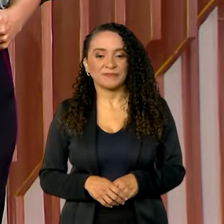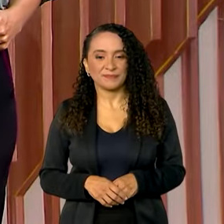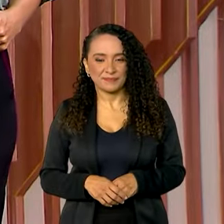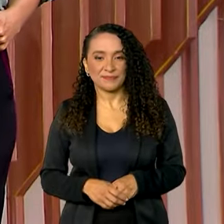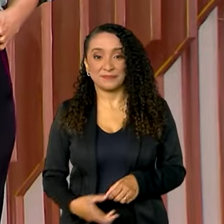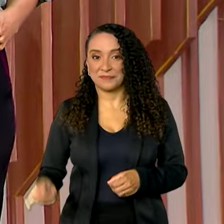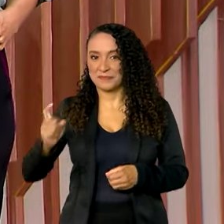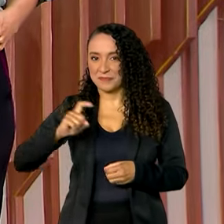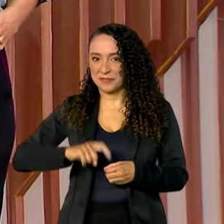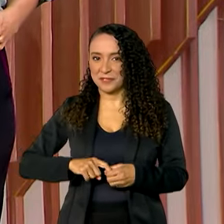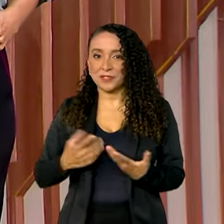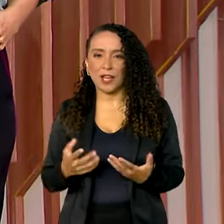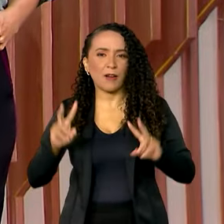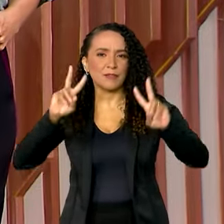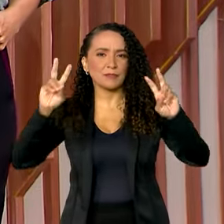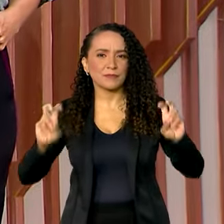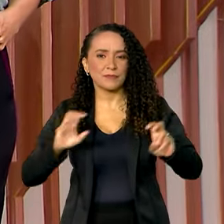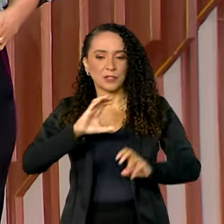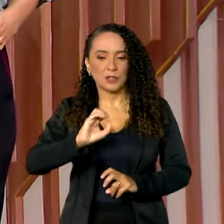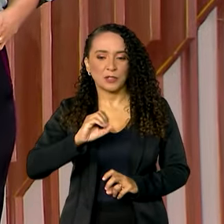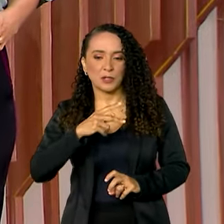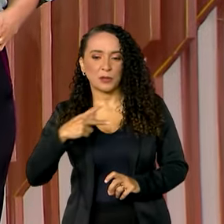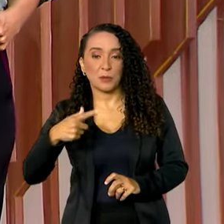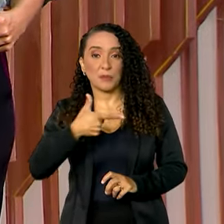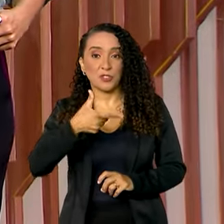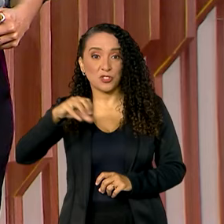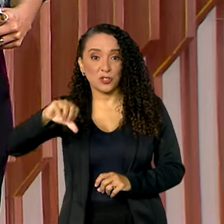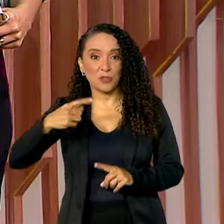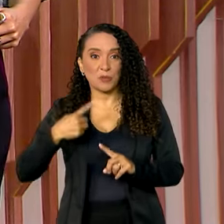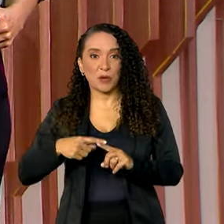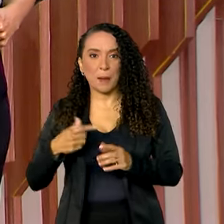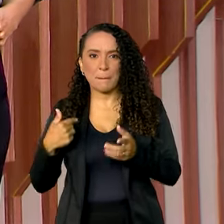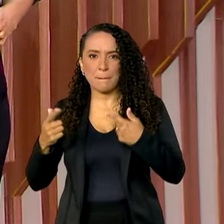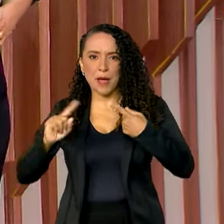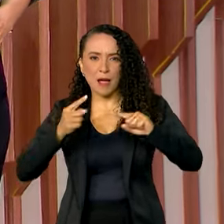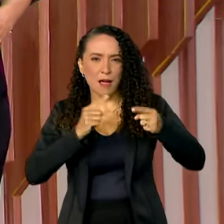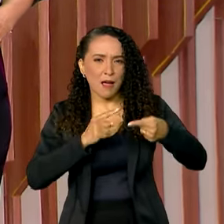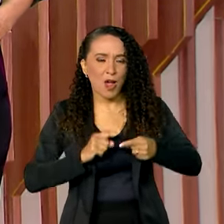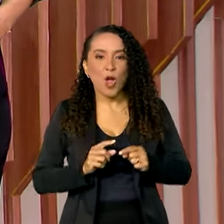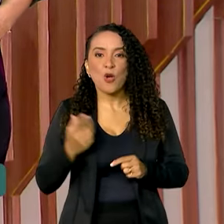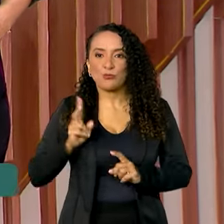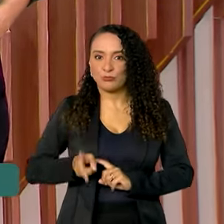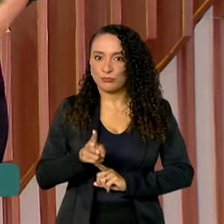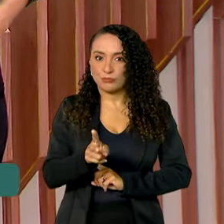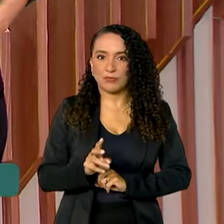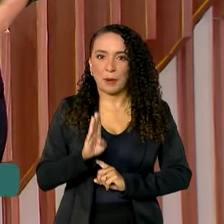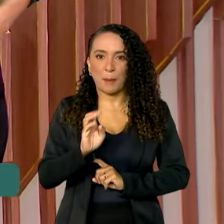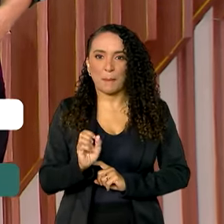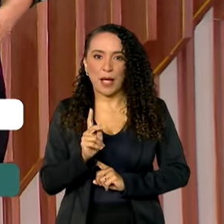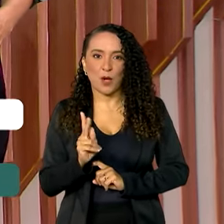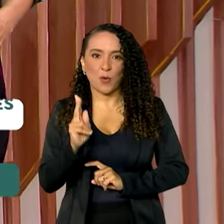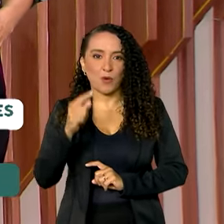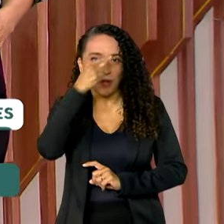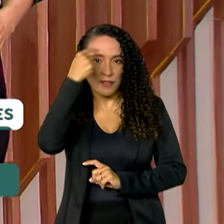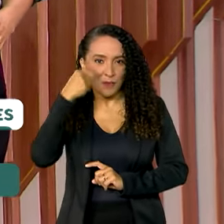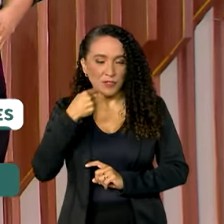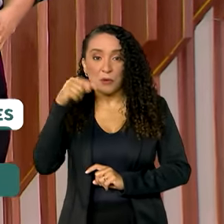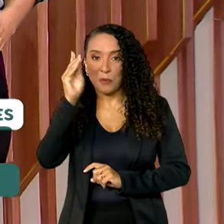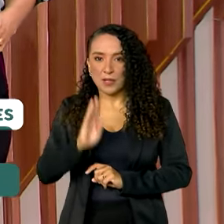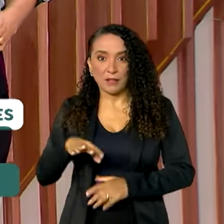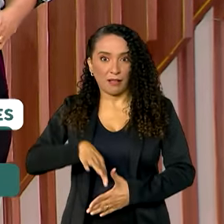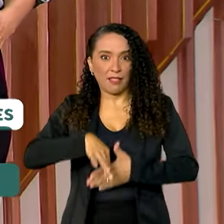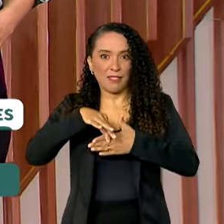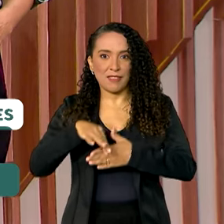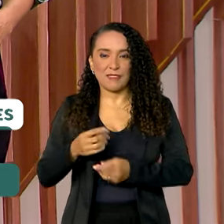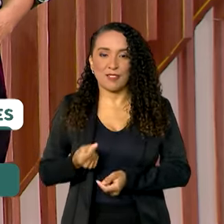Estamos de volta, vamos falar de COP29, porque as discussões continuam lá em Baku, no Azerbaijão, e o Brasil é